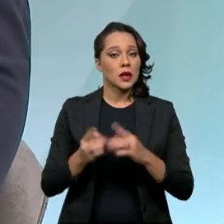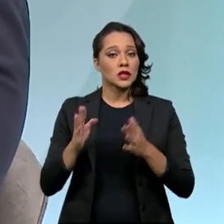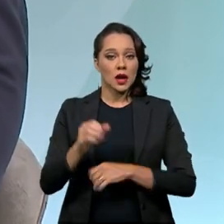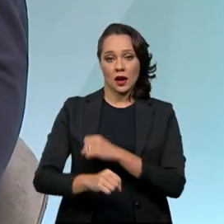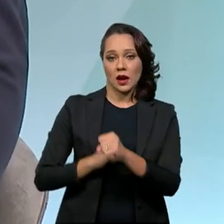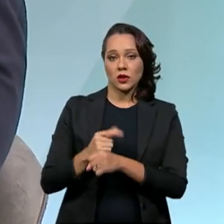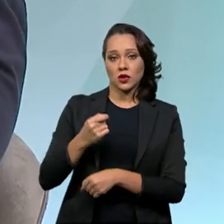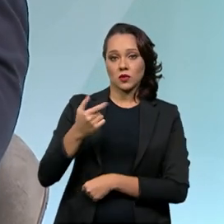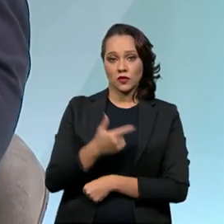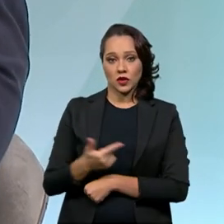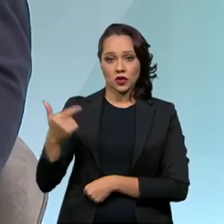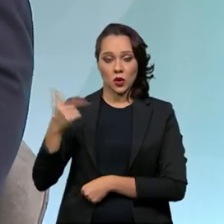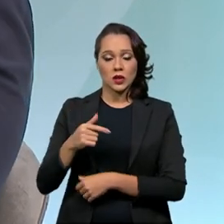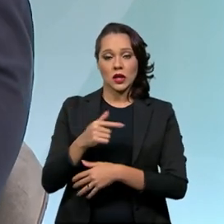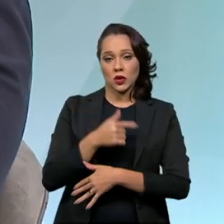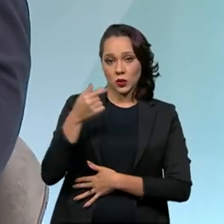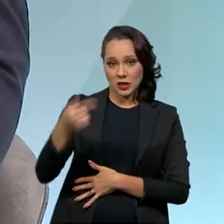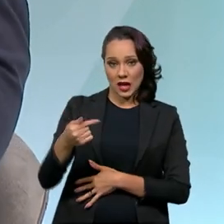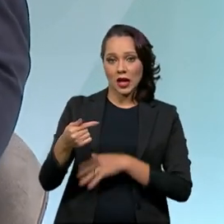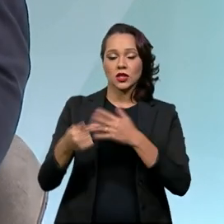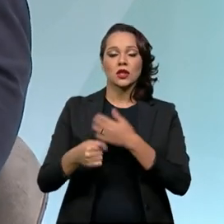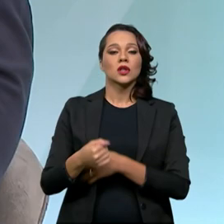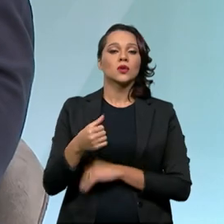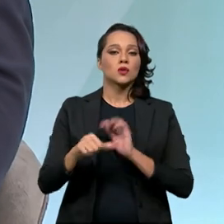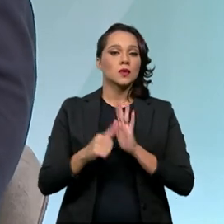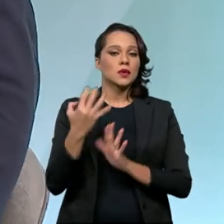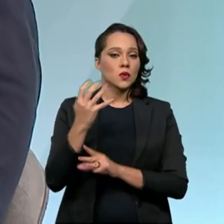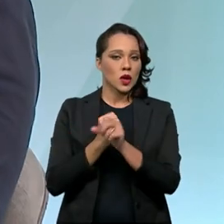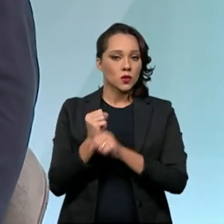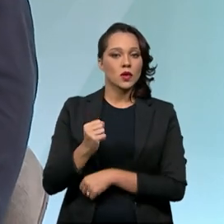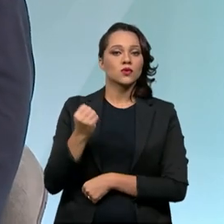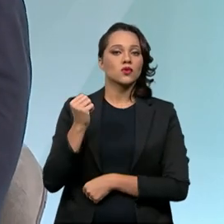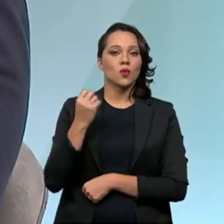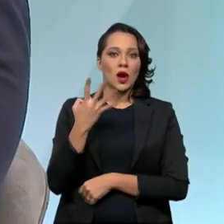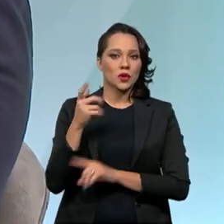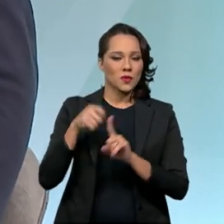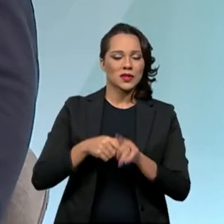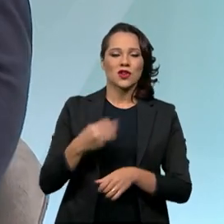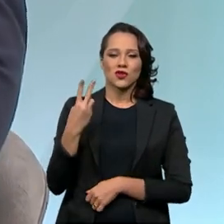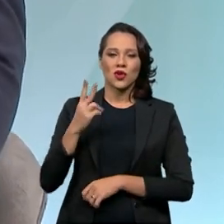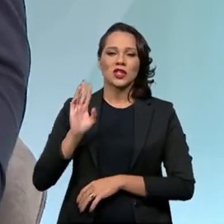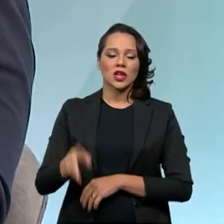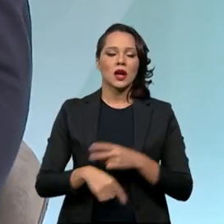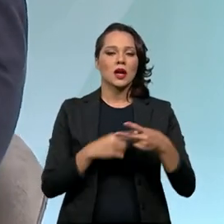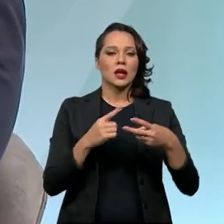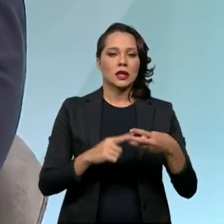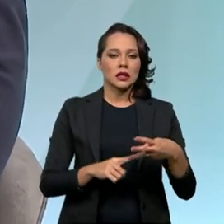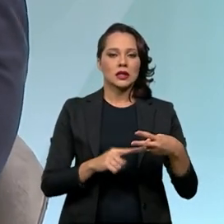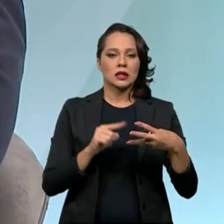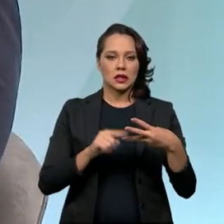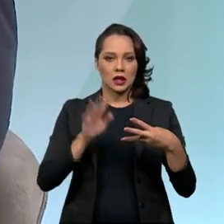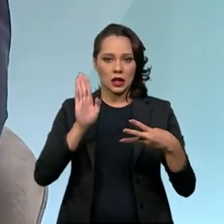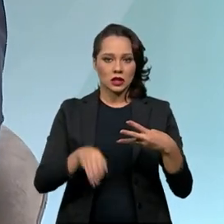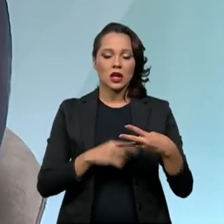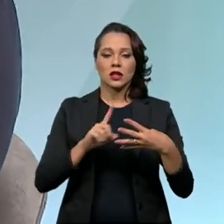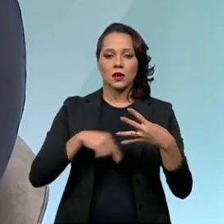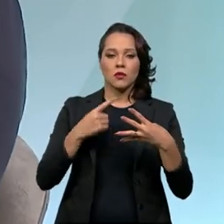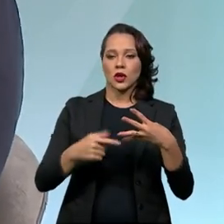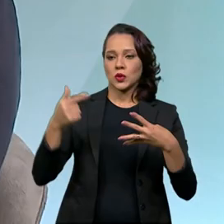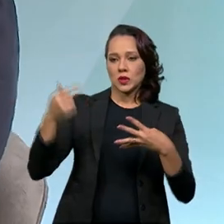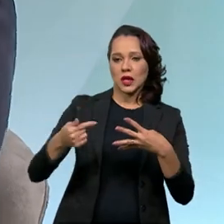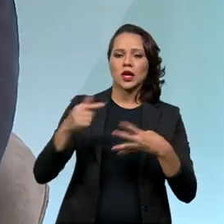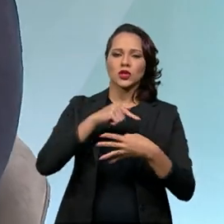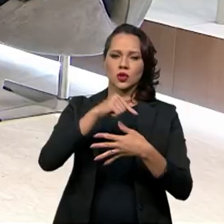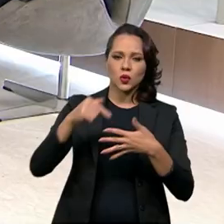2022, dos sete indicadores. No primeiro quadrimestre, dois já começaram a valer, três agora no segundo e, no final, vai englobar os sete